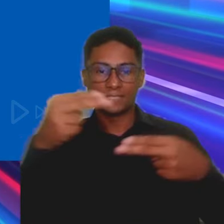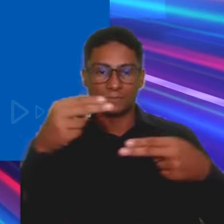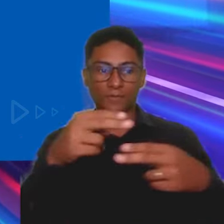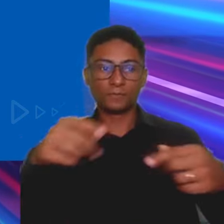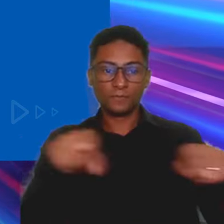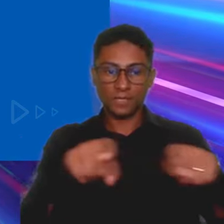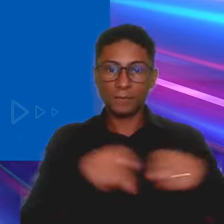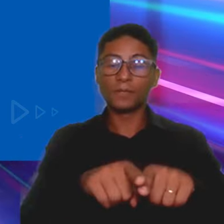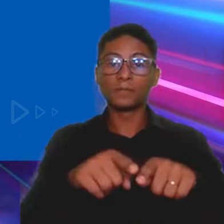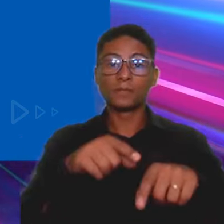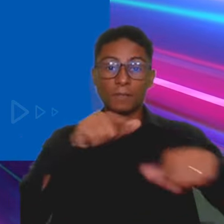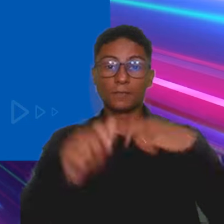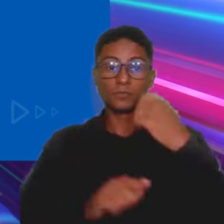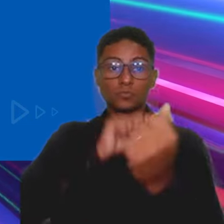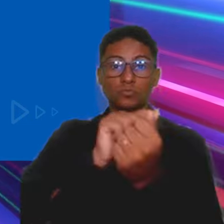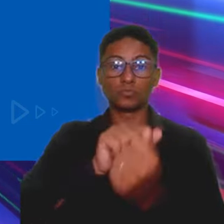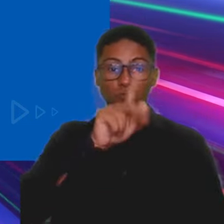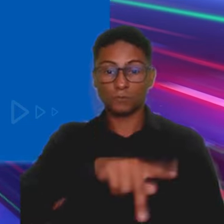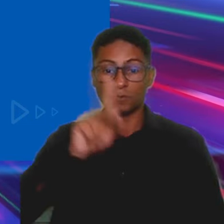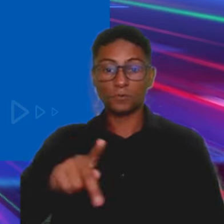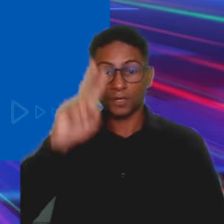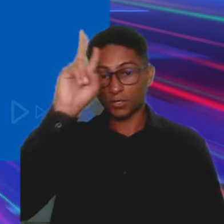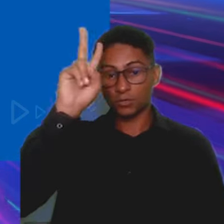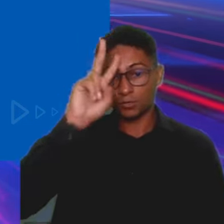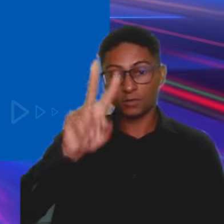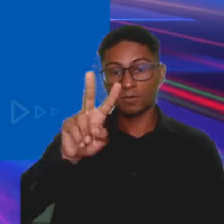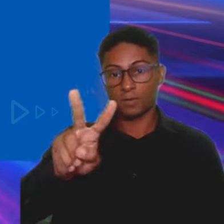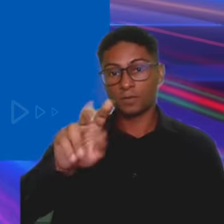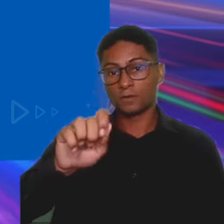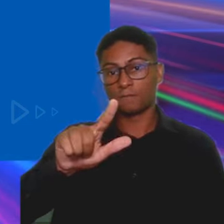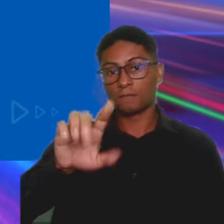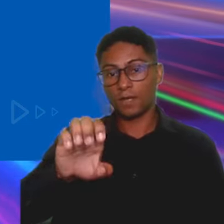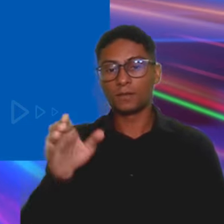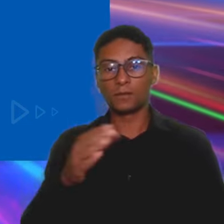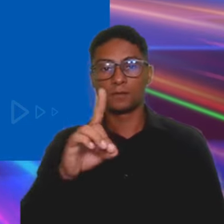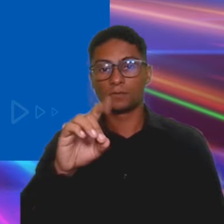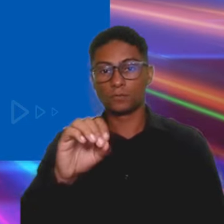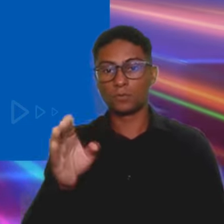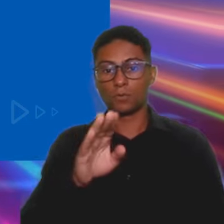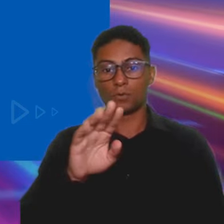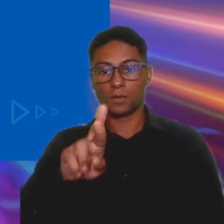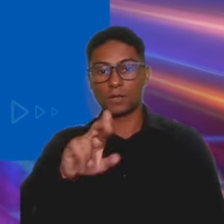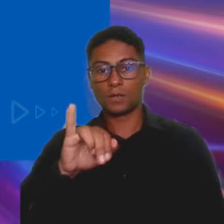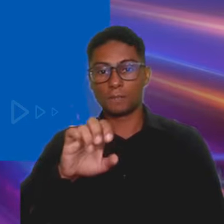gente trabalha com os professores, a história do Vale do Ribeira, que a gente passou a entender através